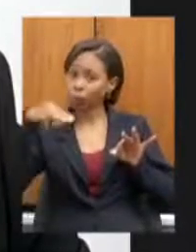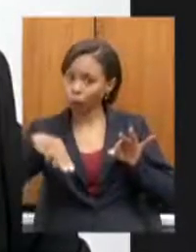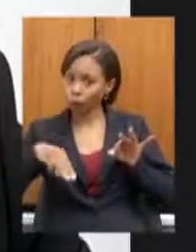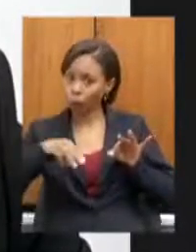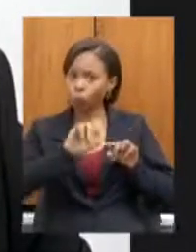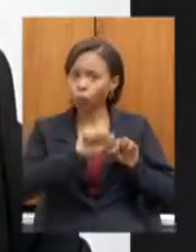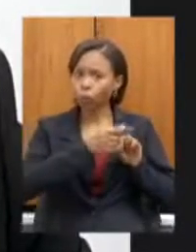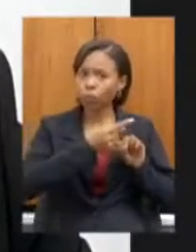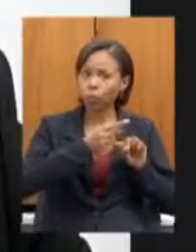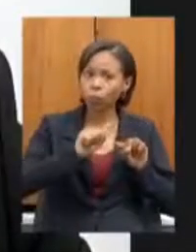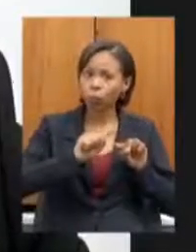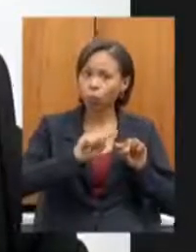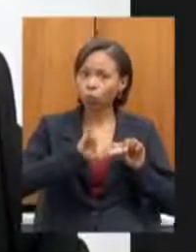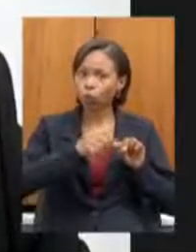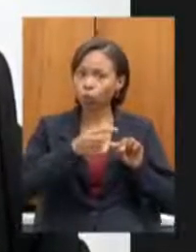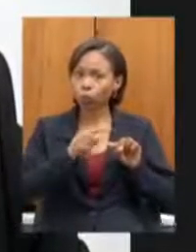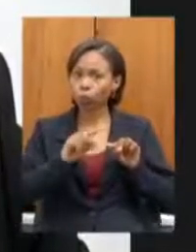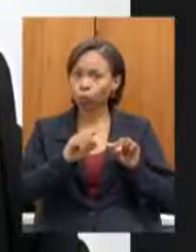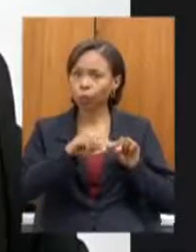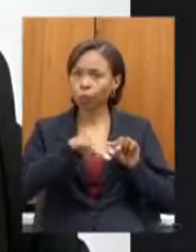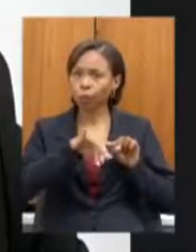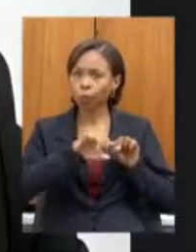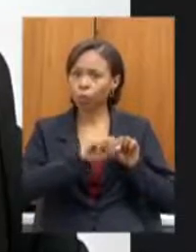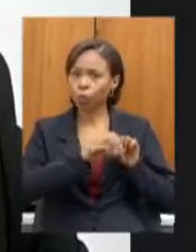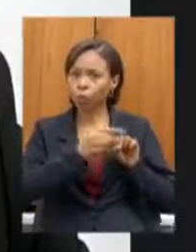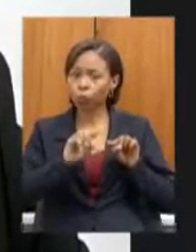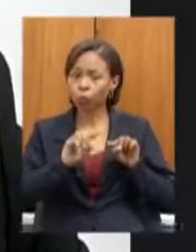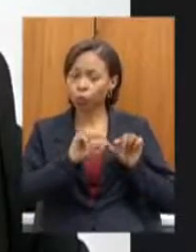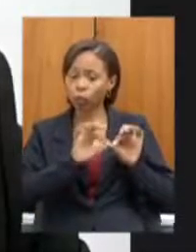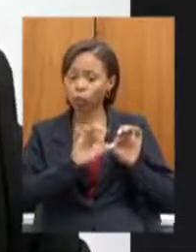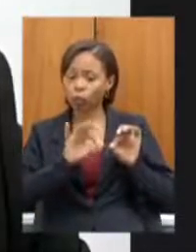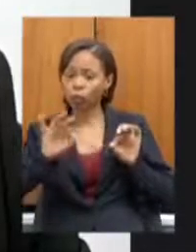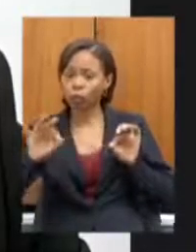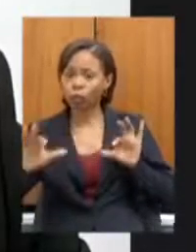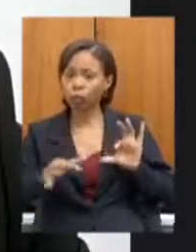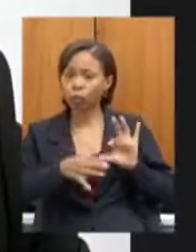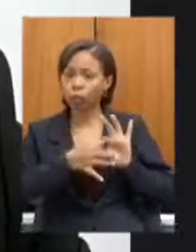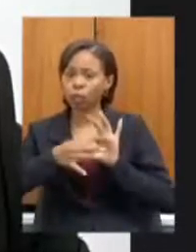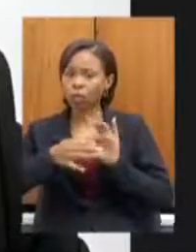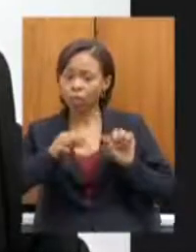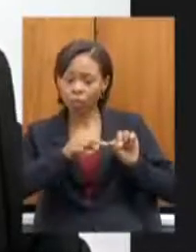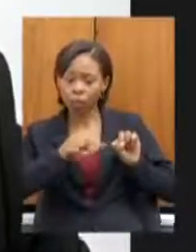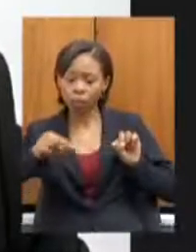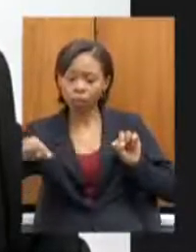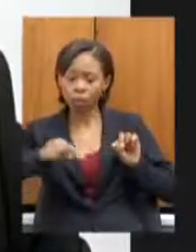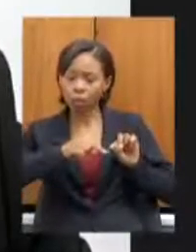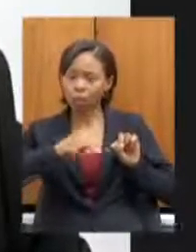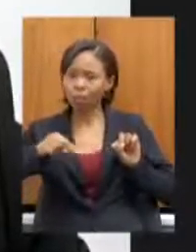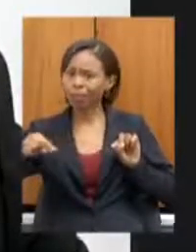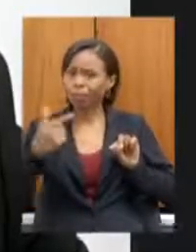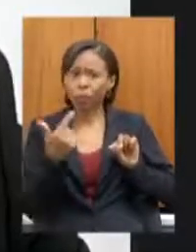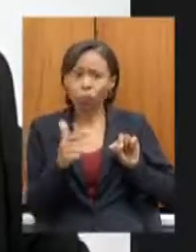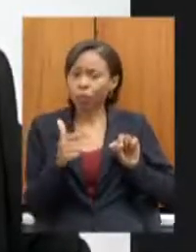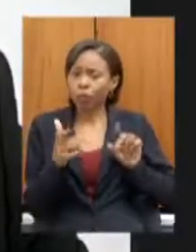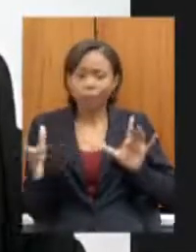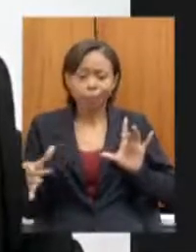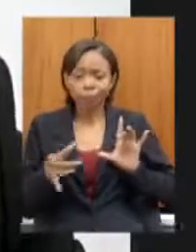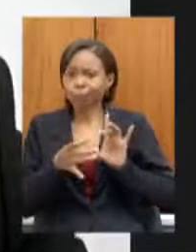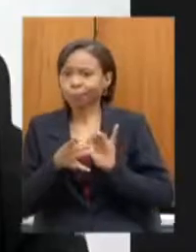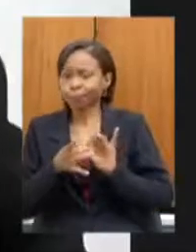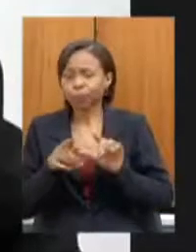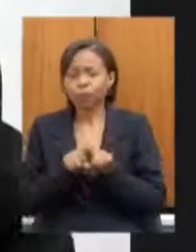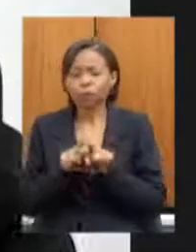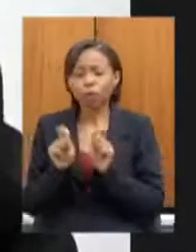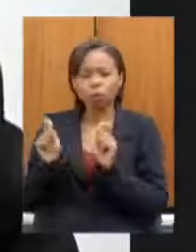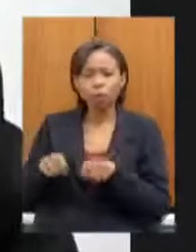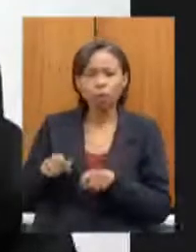o único município talvez do estado de Minas Gerais que não tem interligação e também dando efetivação a